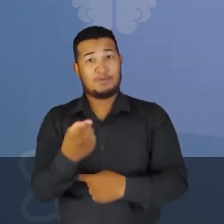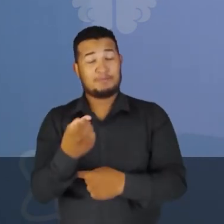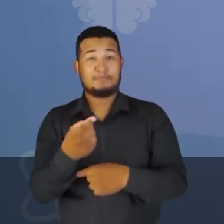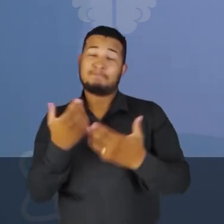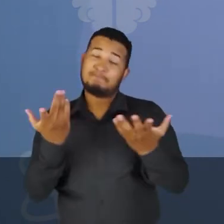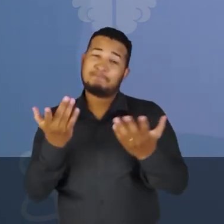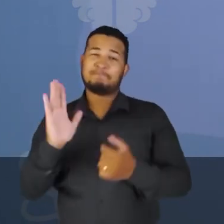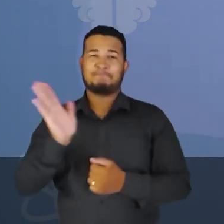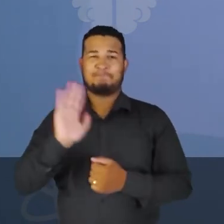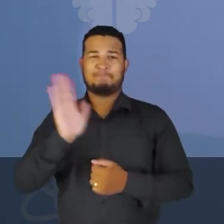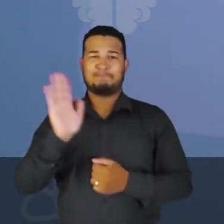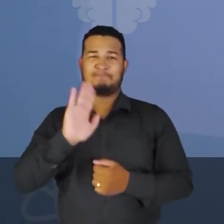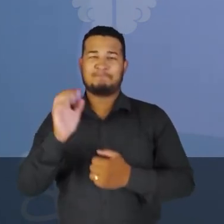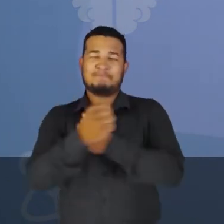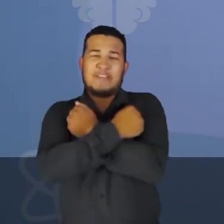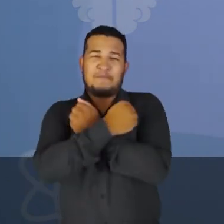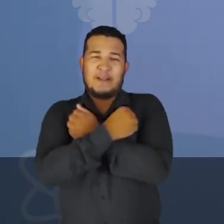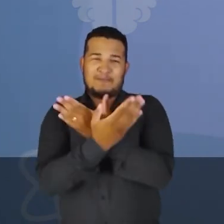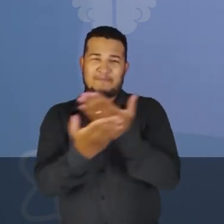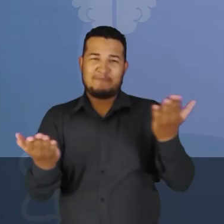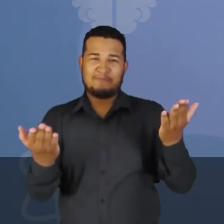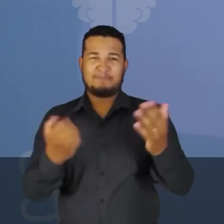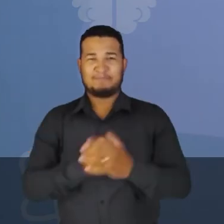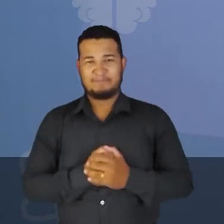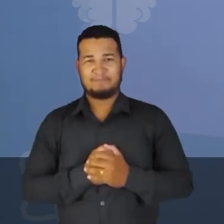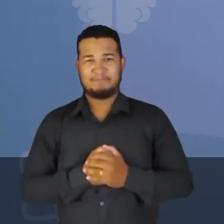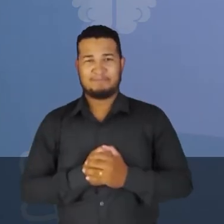E desde já, fica o meu abraço e tchau.